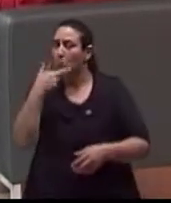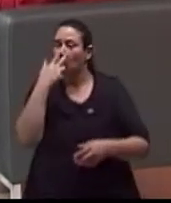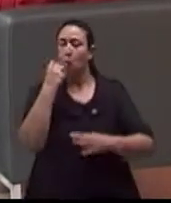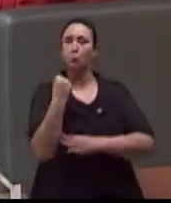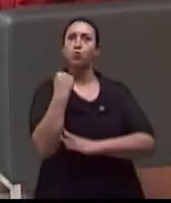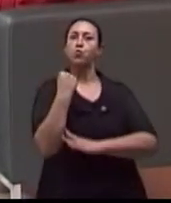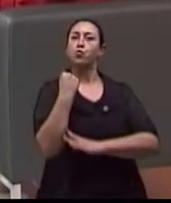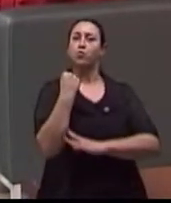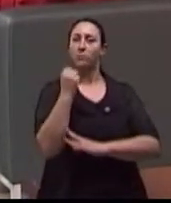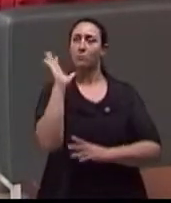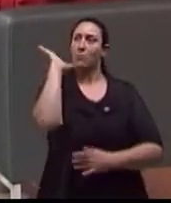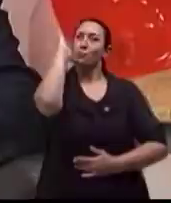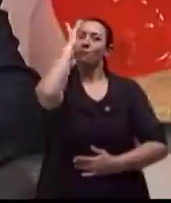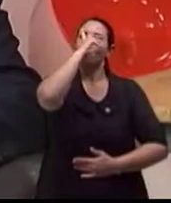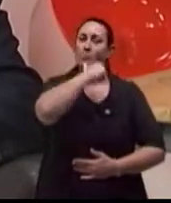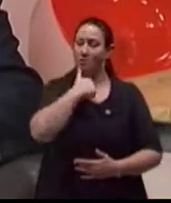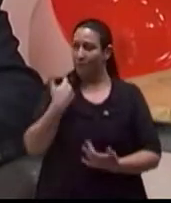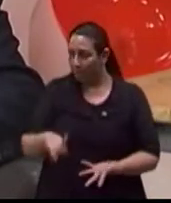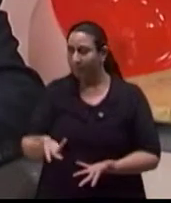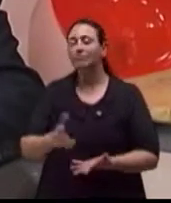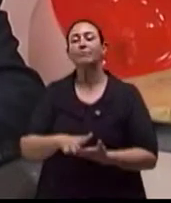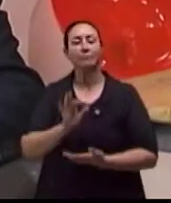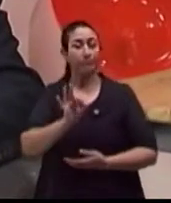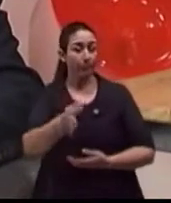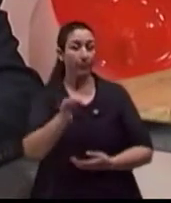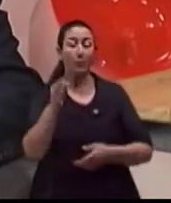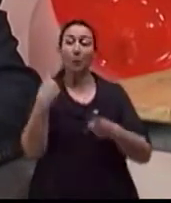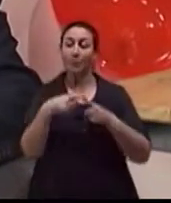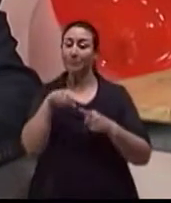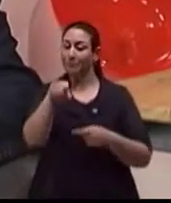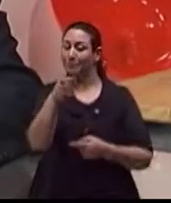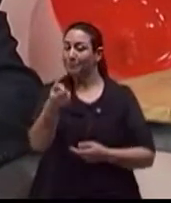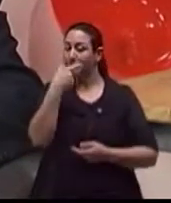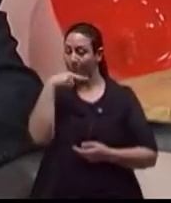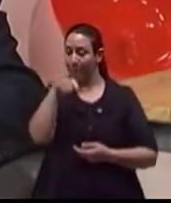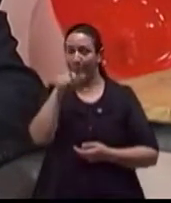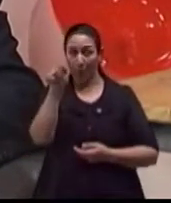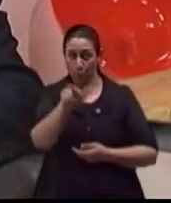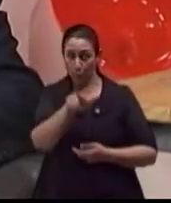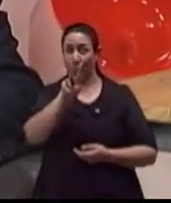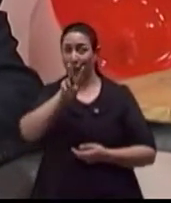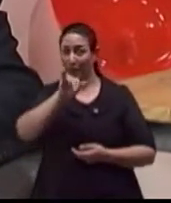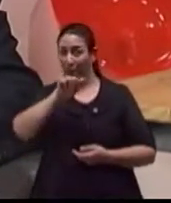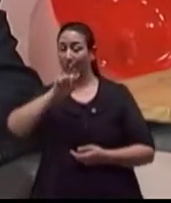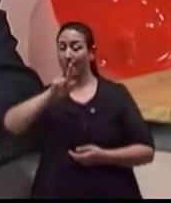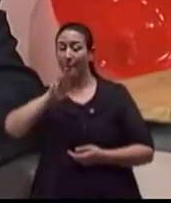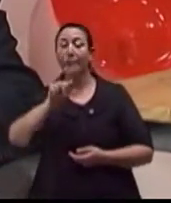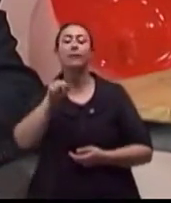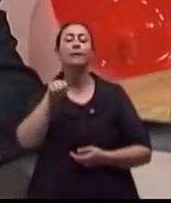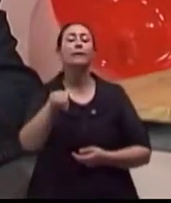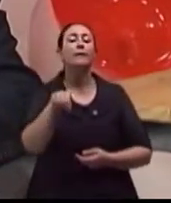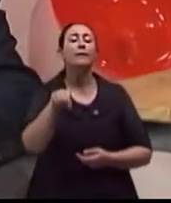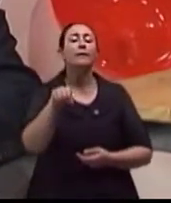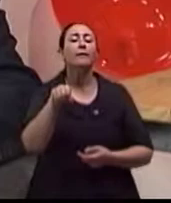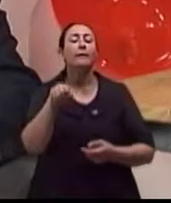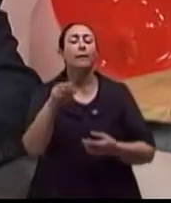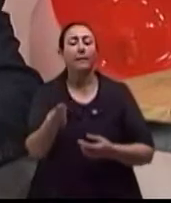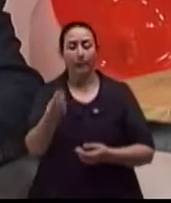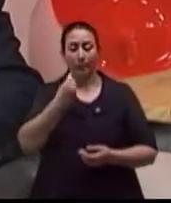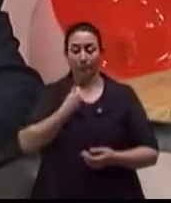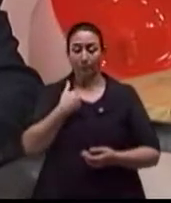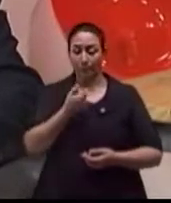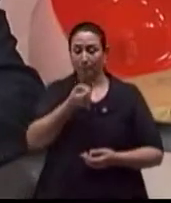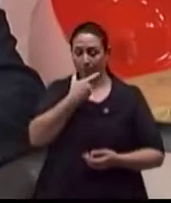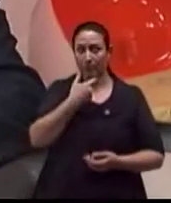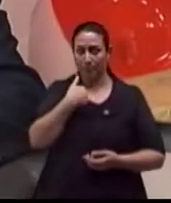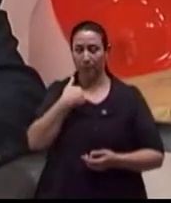durante muito tempo. Perfeito. Porque essa medicação, ela tem a... Uma das funções dela é entre uma ereção e